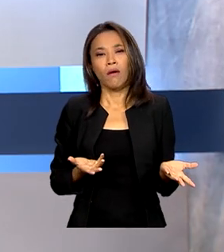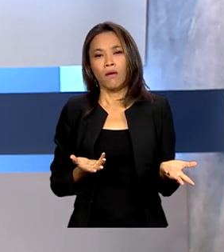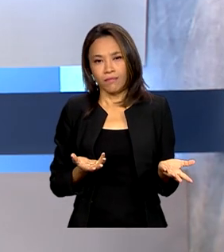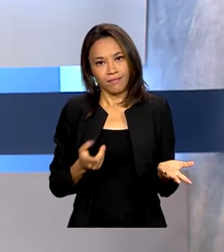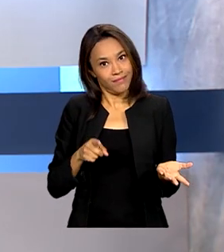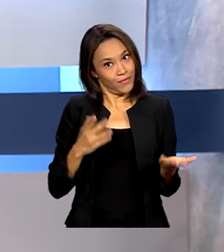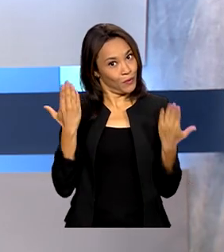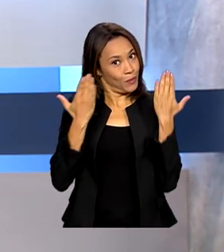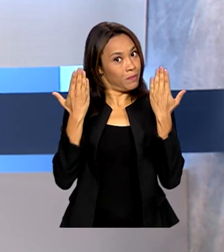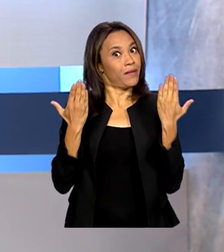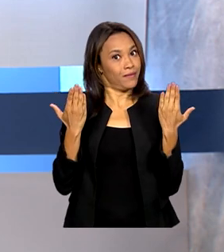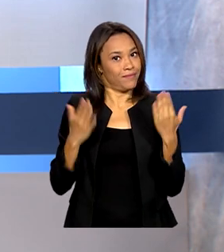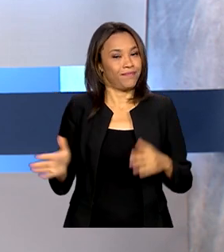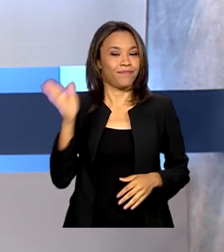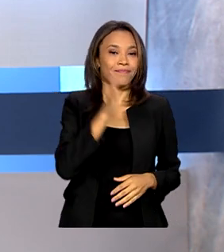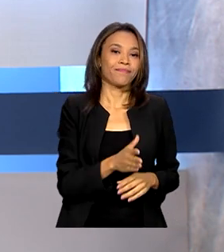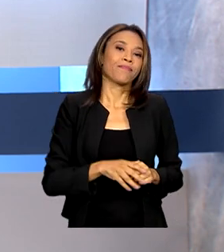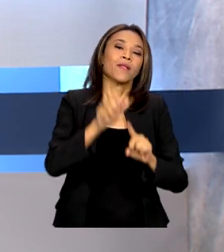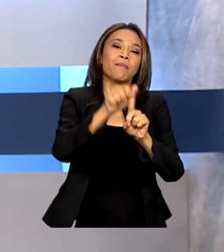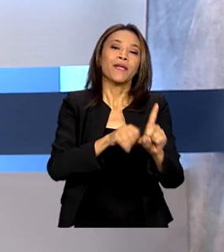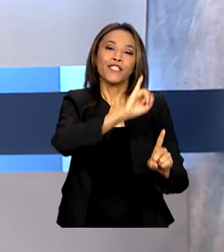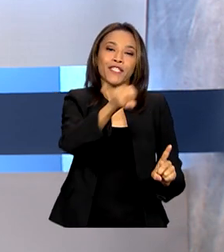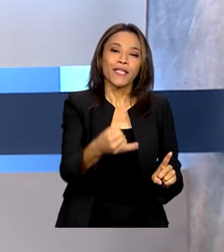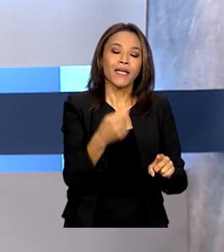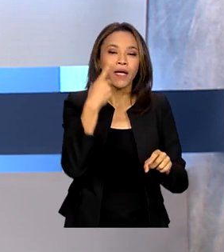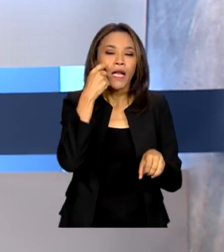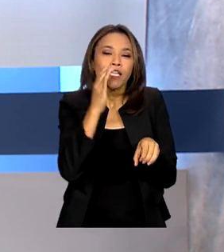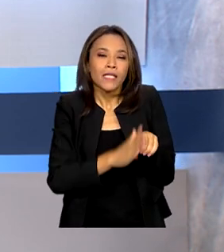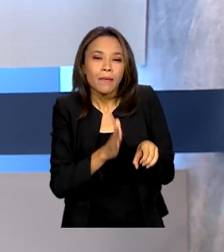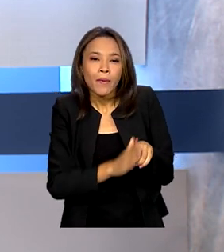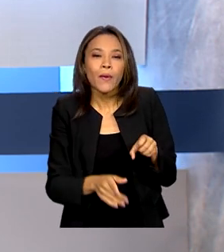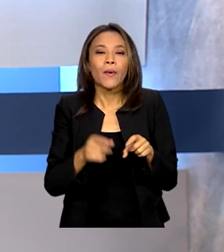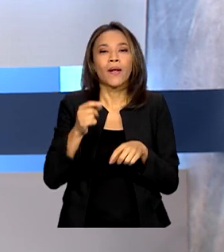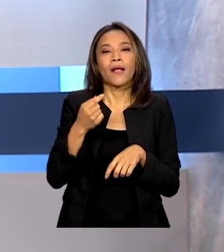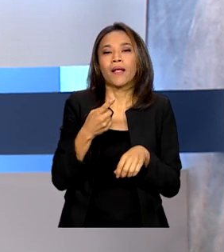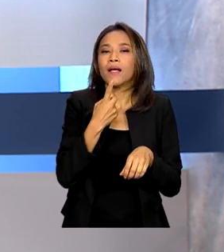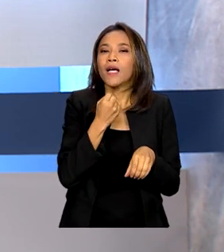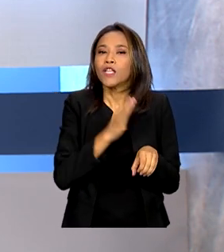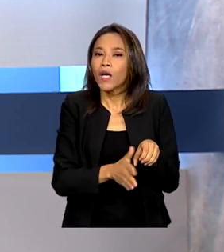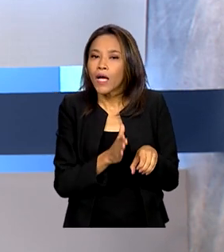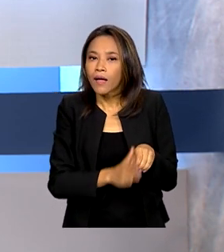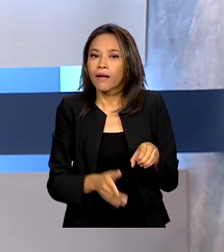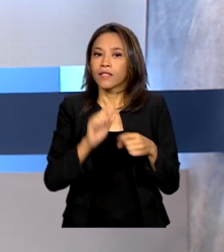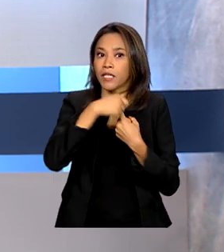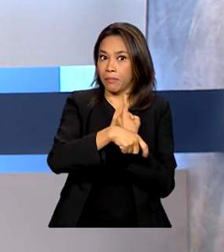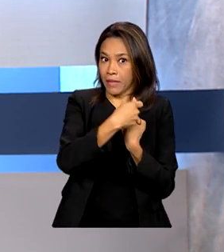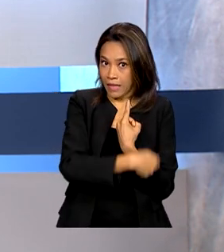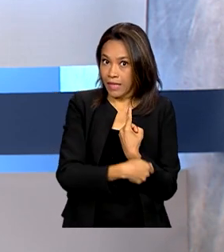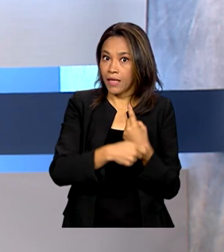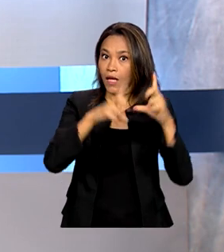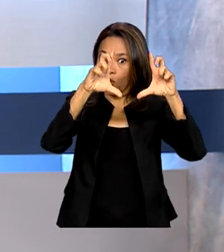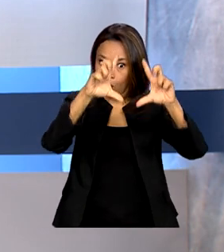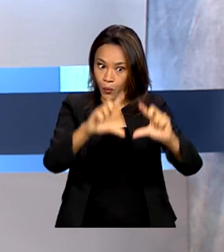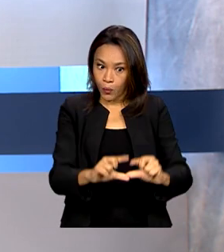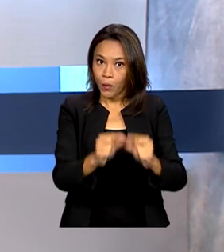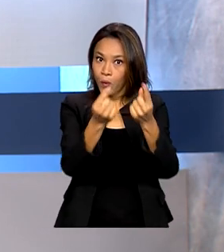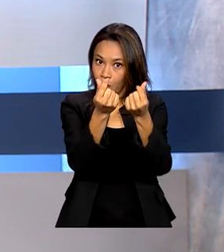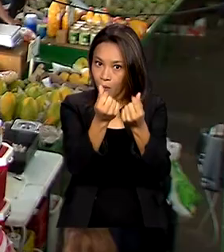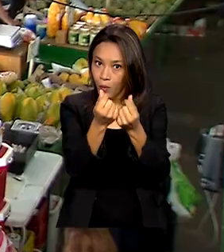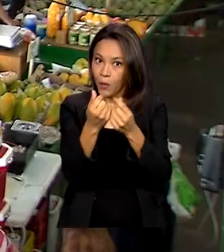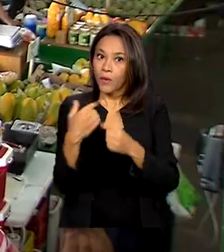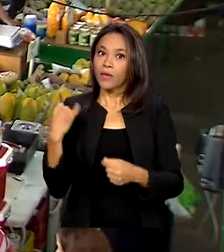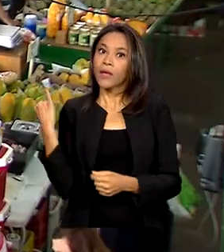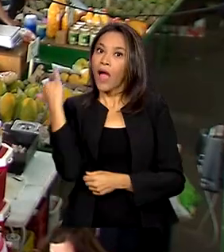Em janeiro, cebola, tomate e banana tiveram queda nos preços. Os números são da Conab.